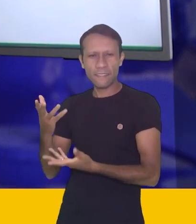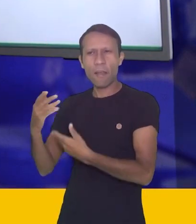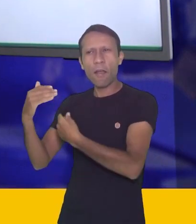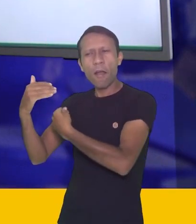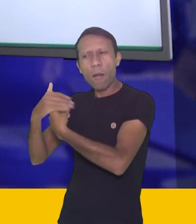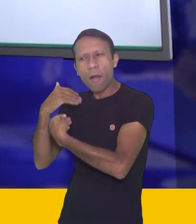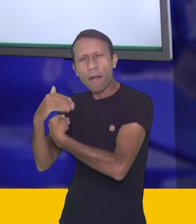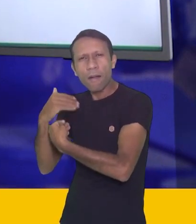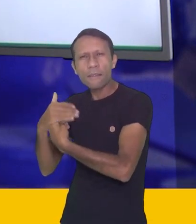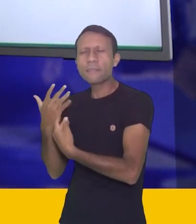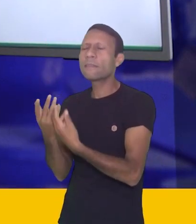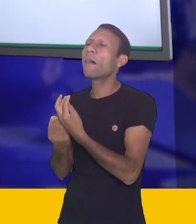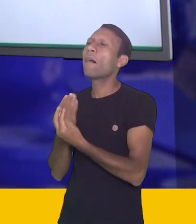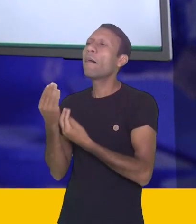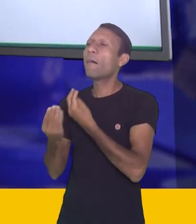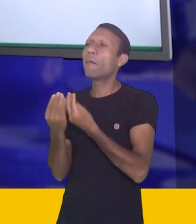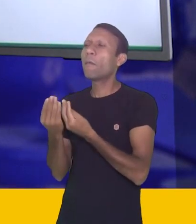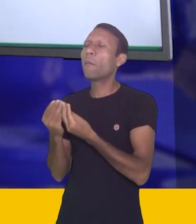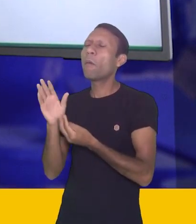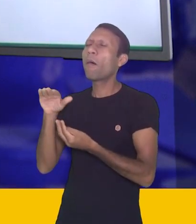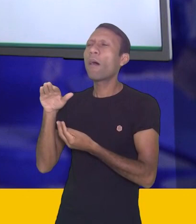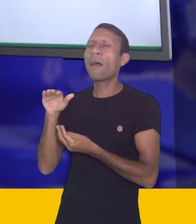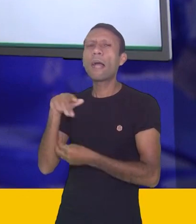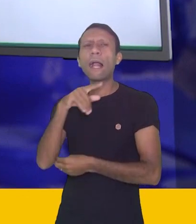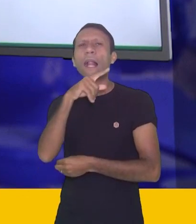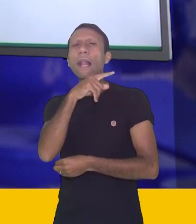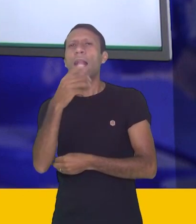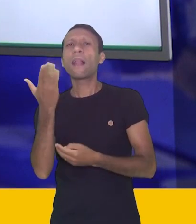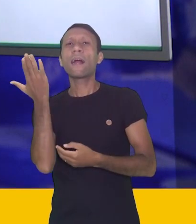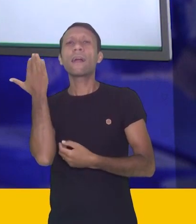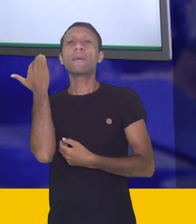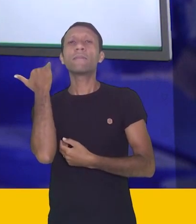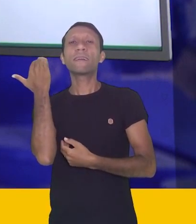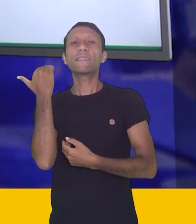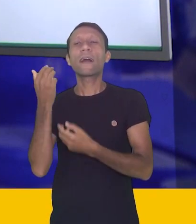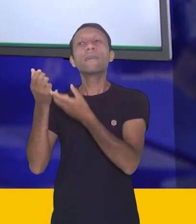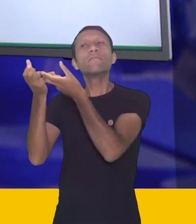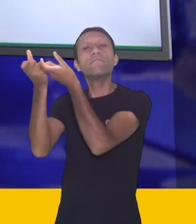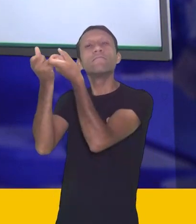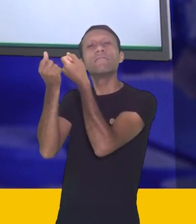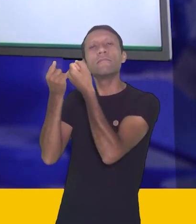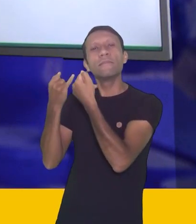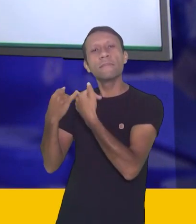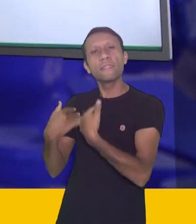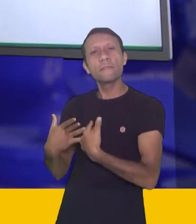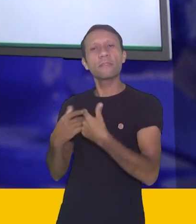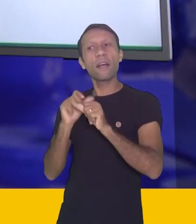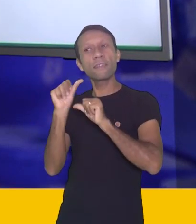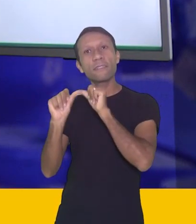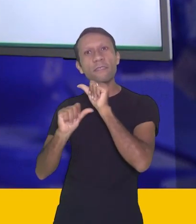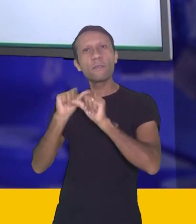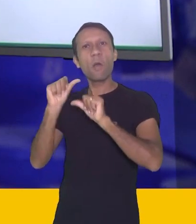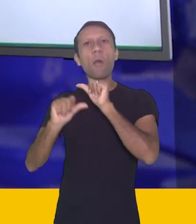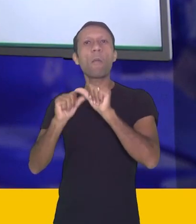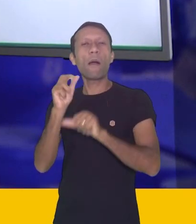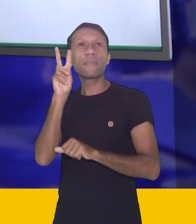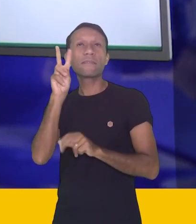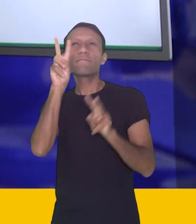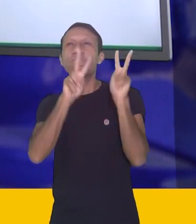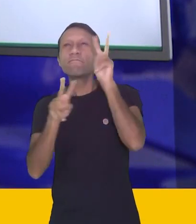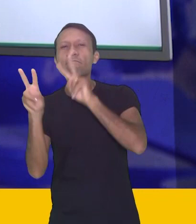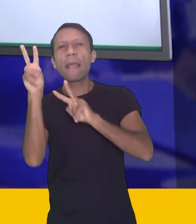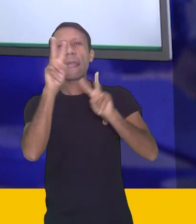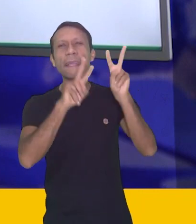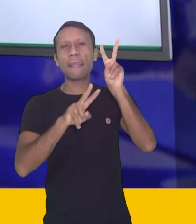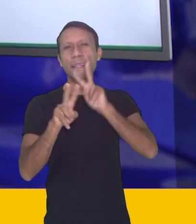Alguém da família, para saber dele o que é que ele pode contar sobre as transformações que ele viu nas paisagens